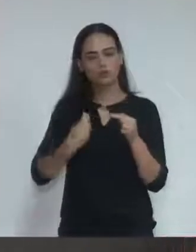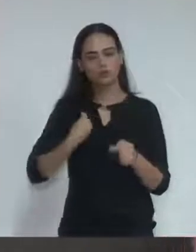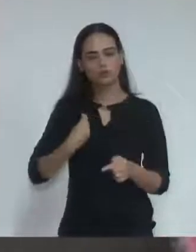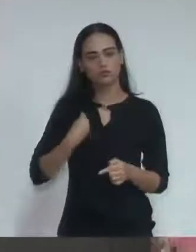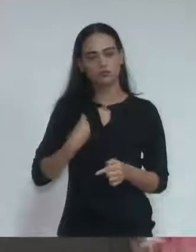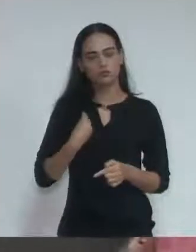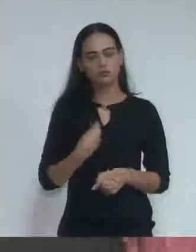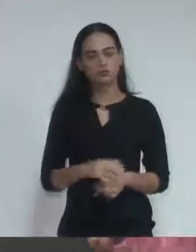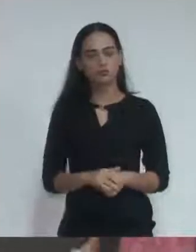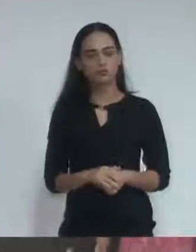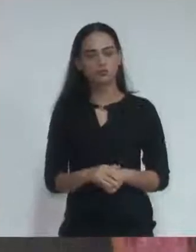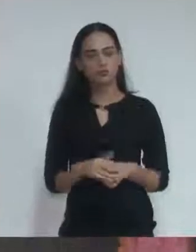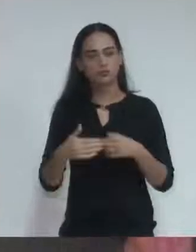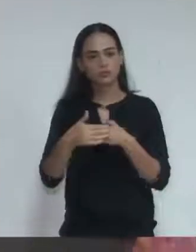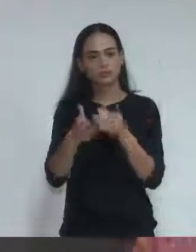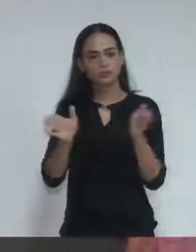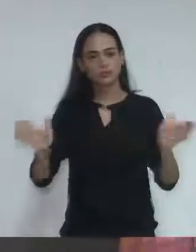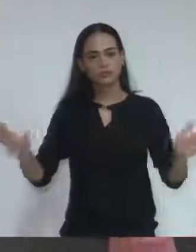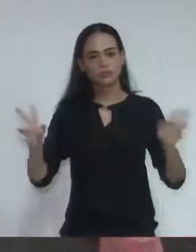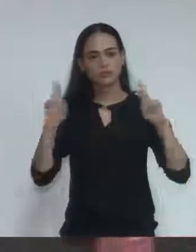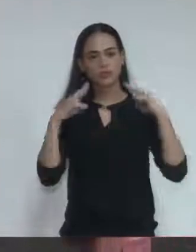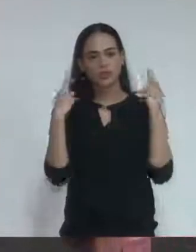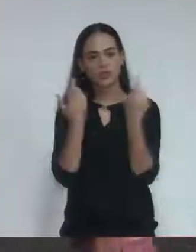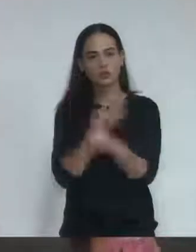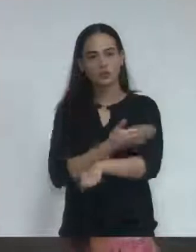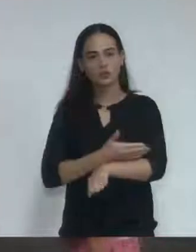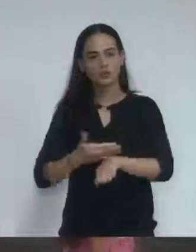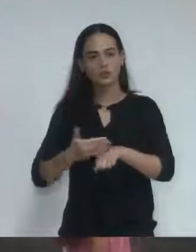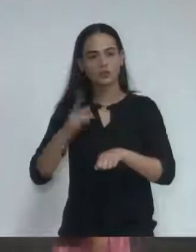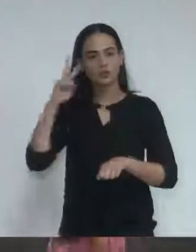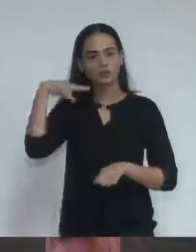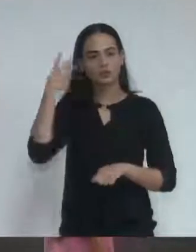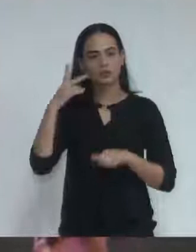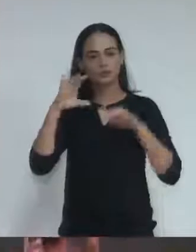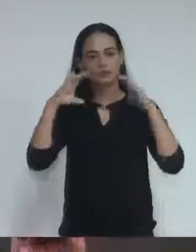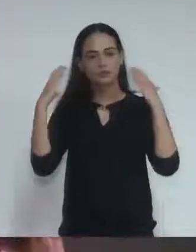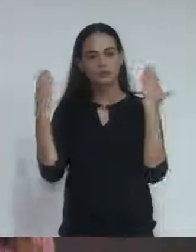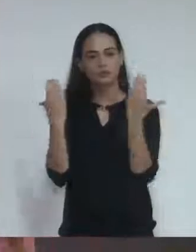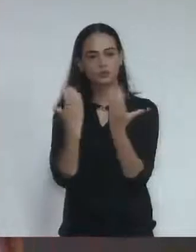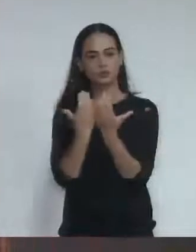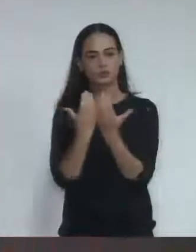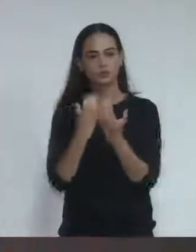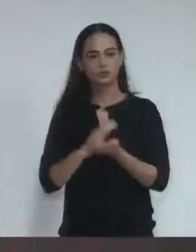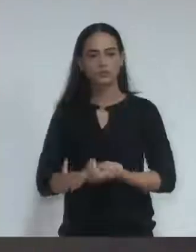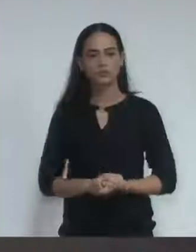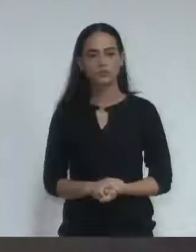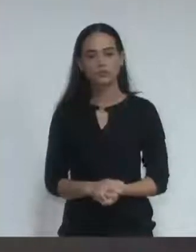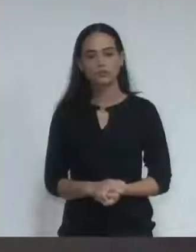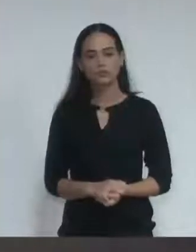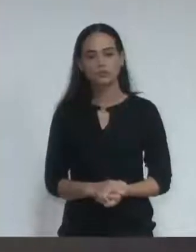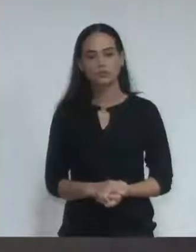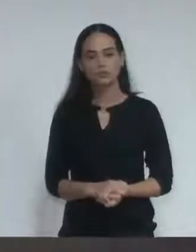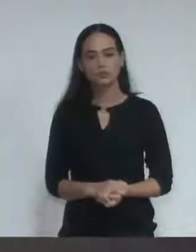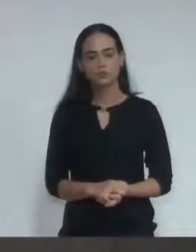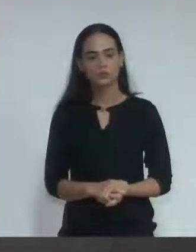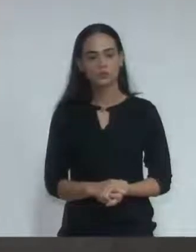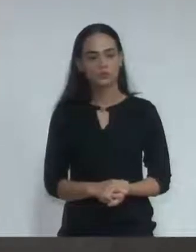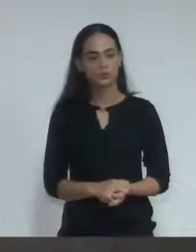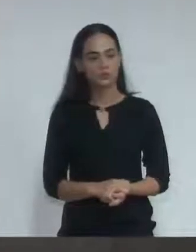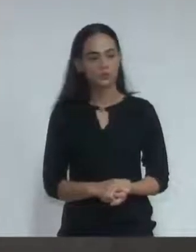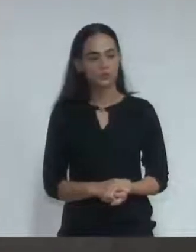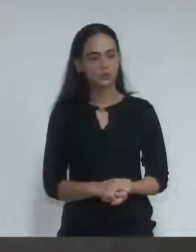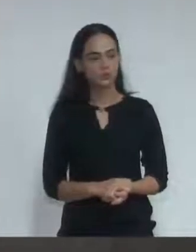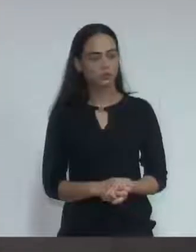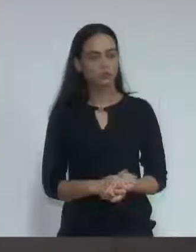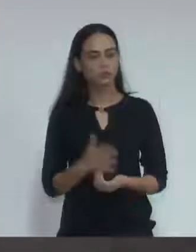declarando aberta a 54ª sessão ordinária da 17ª legislatura. Não havendo nenhuma